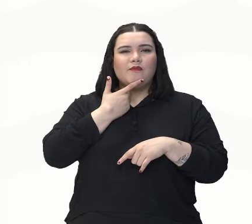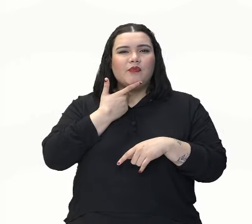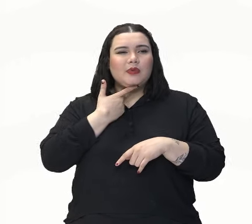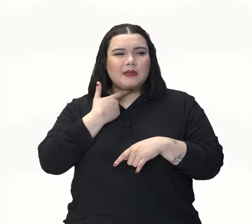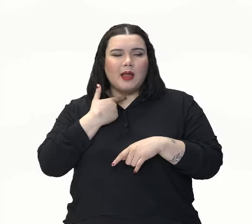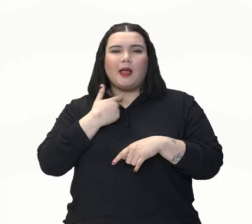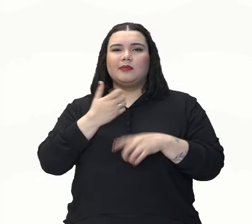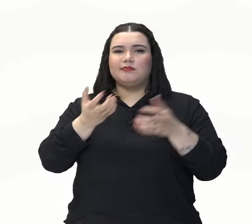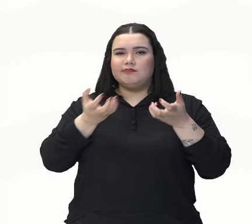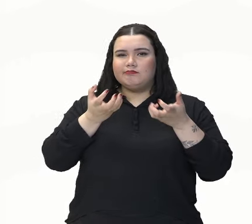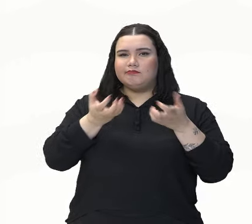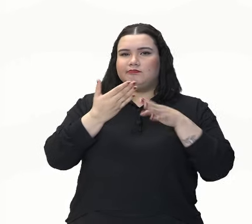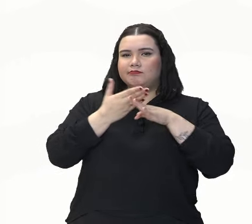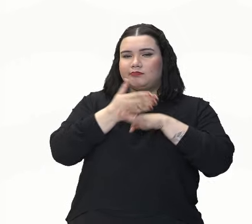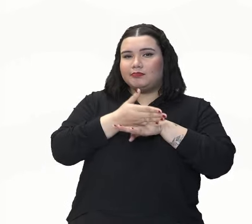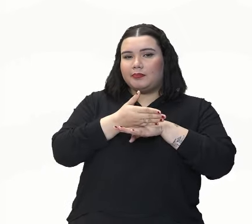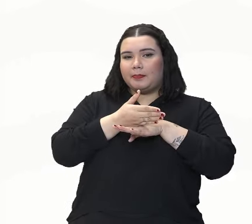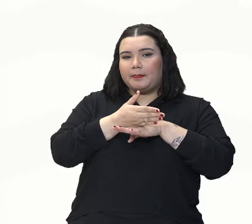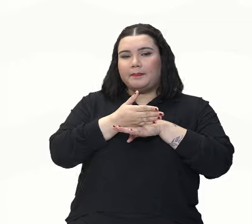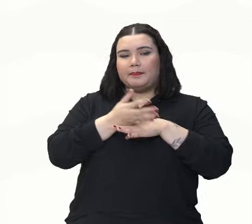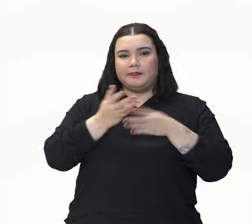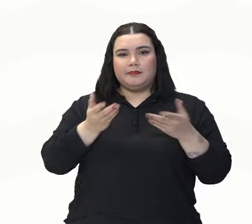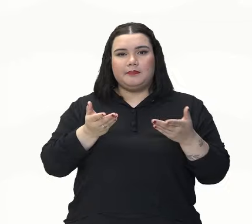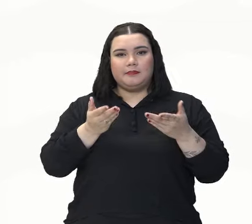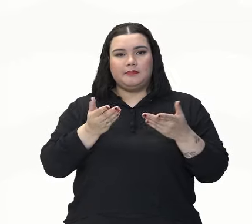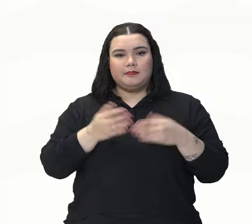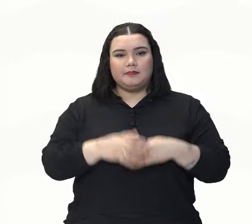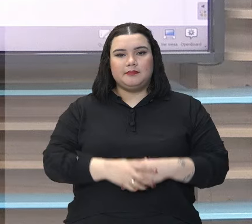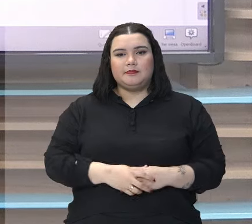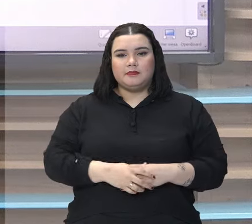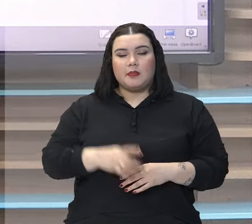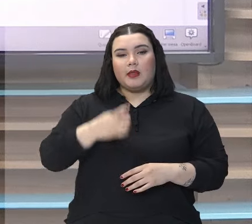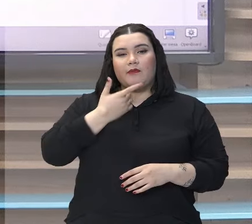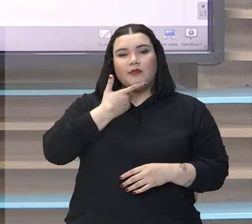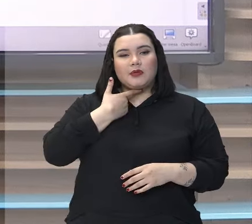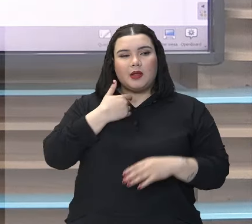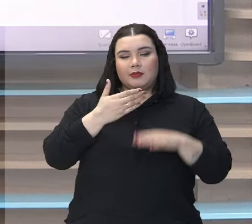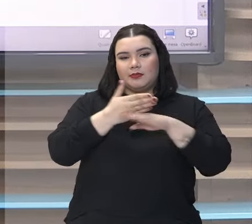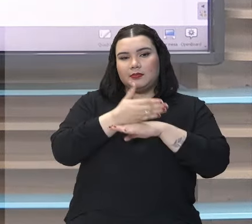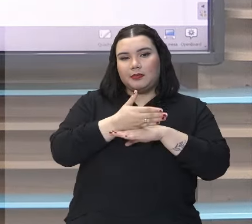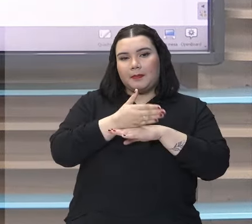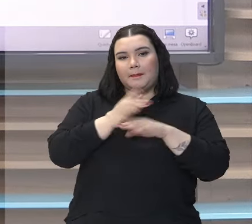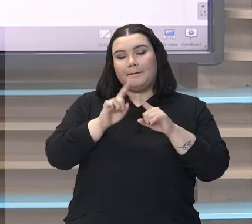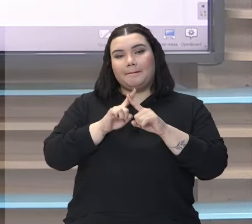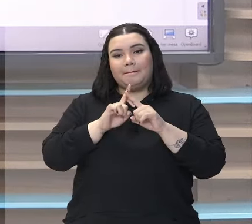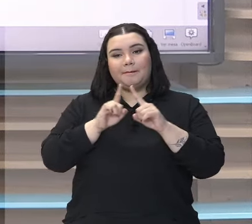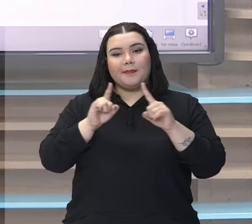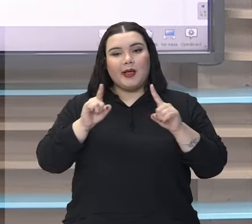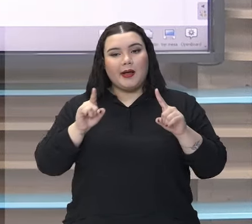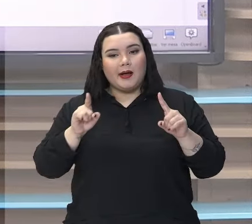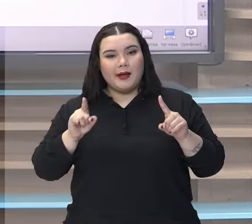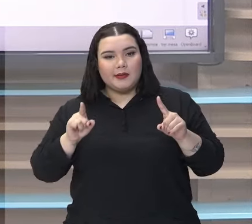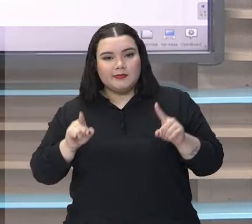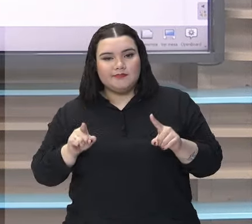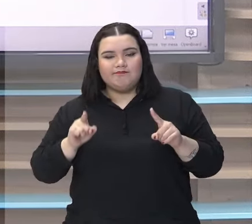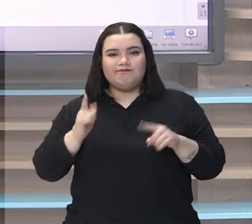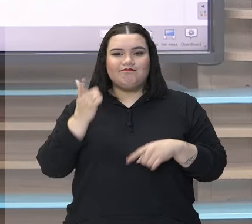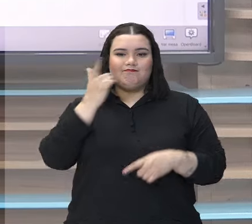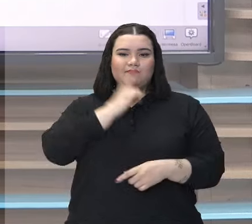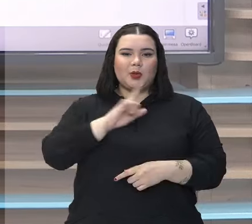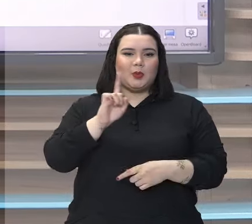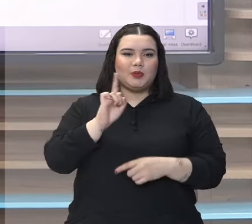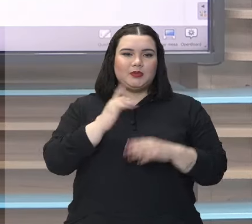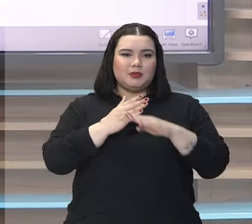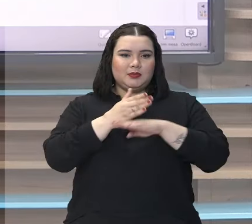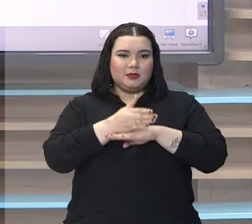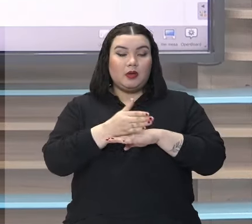mas... Alguém me convidou, né? Estava com muita vontade de ir. Mas, infelizmente, não vou poder ir. A